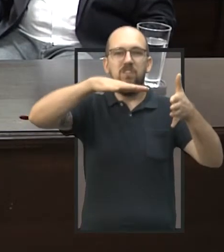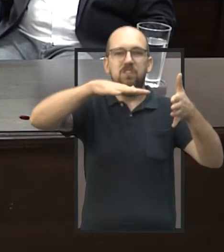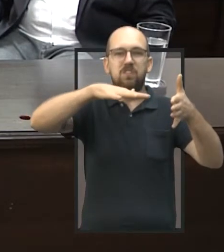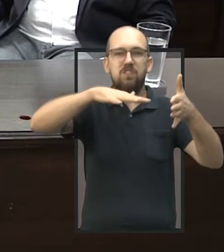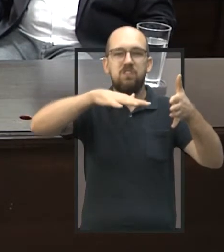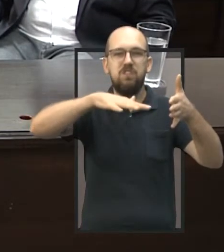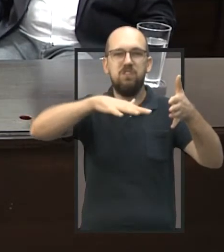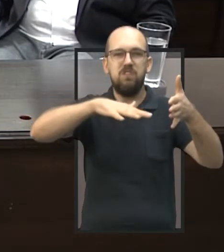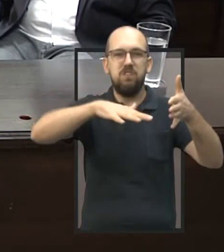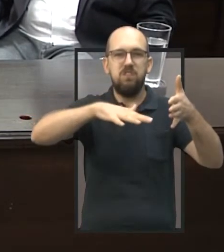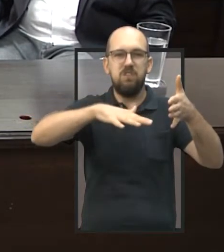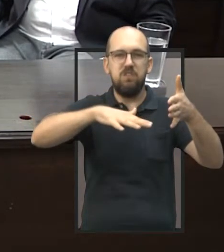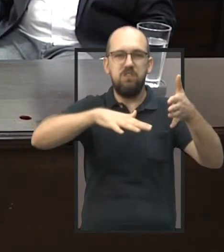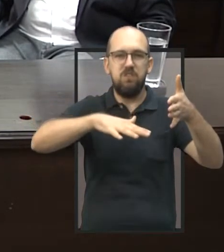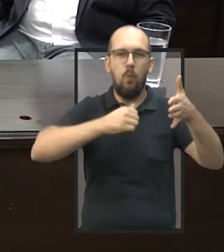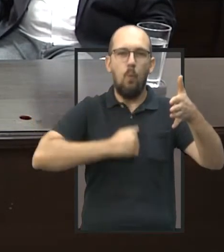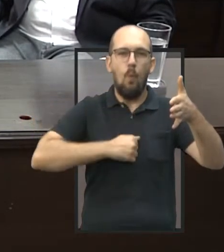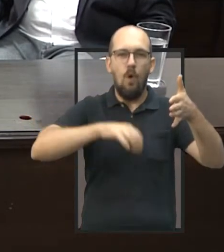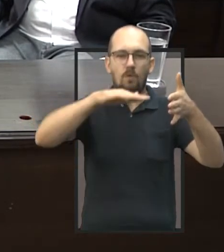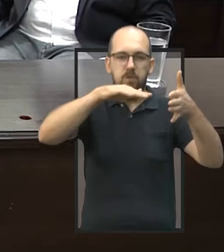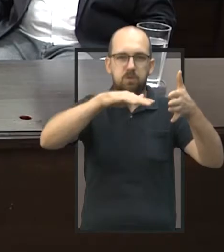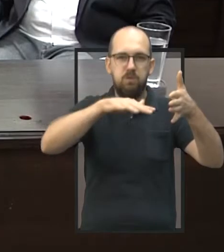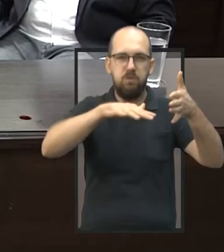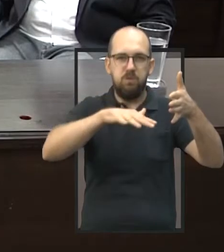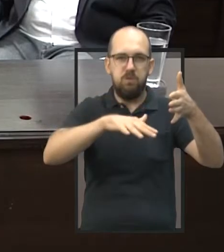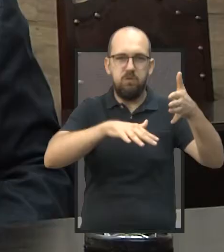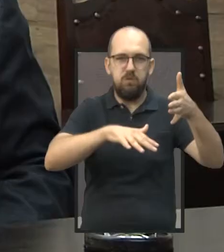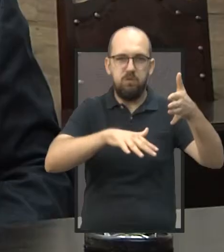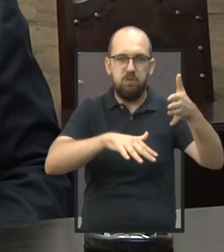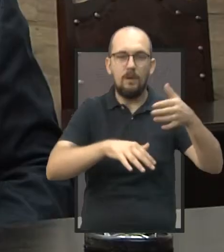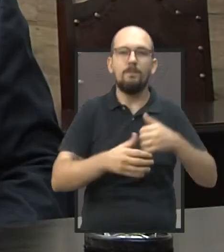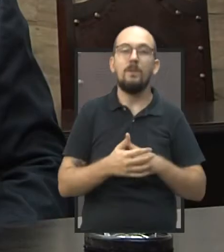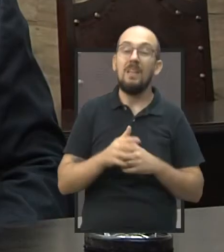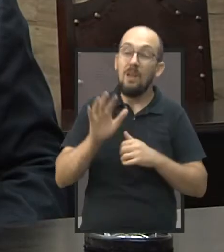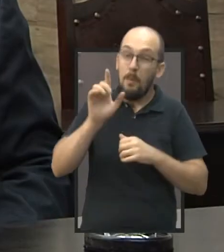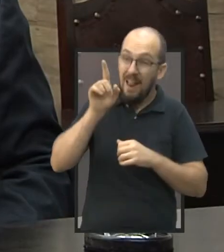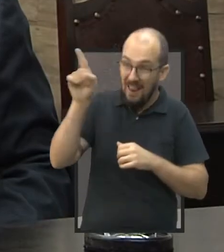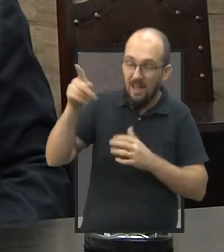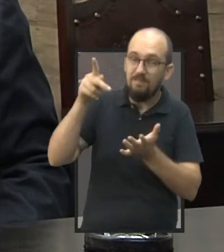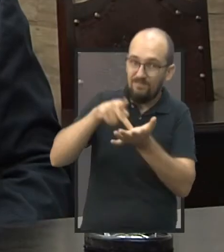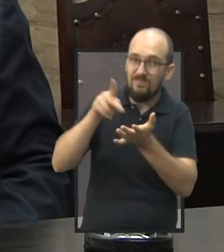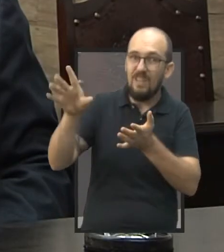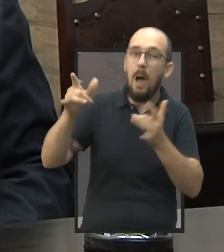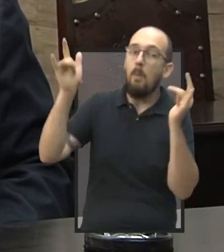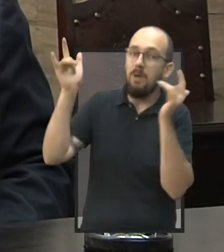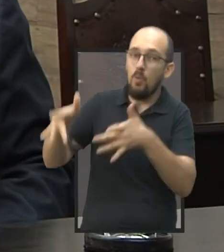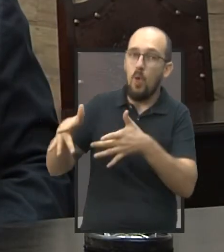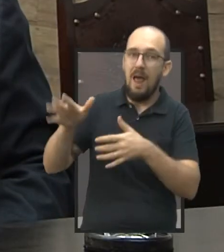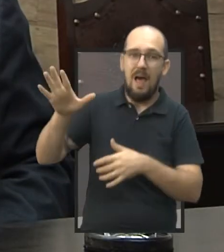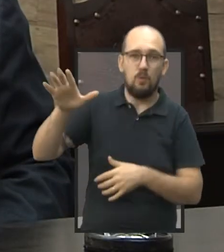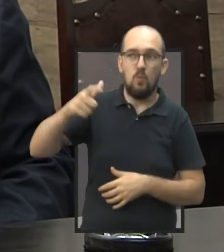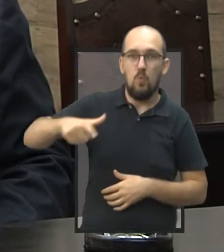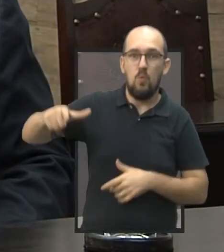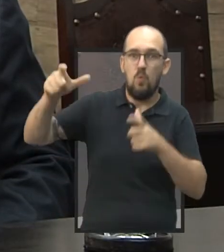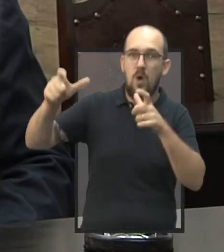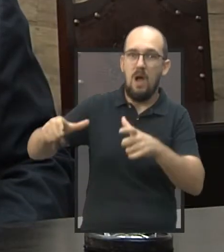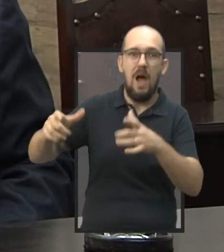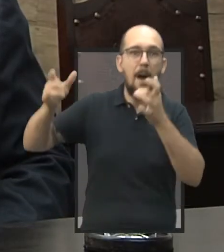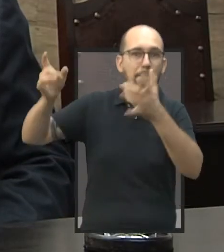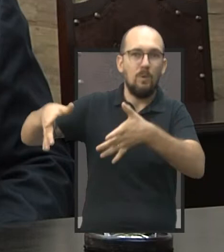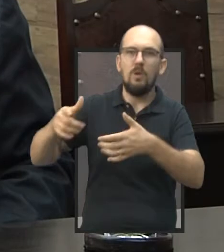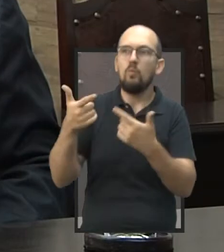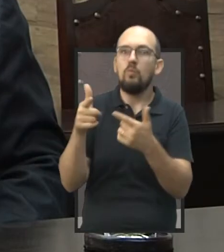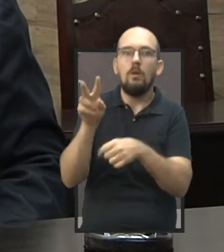Está um tanque bem abandonado, Anjo, para falar a verdade. um lugar com mato muito alto, está bem abandonado, você vê que é um